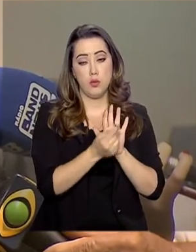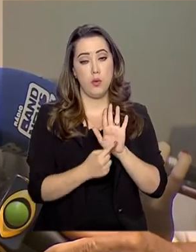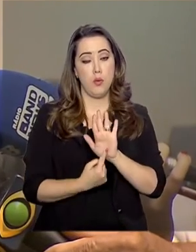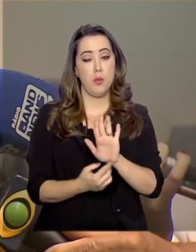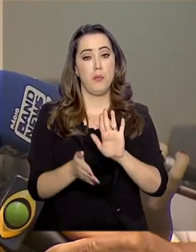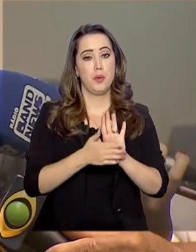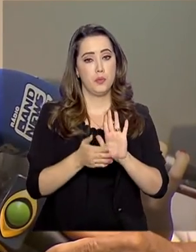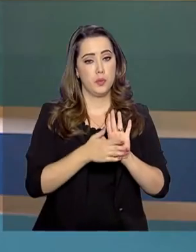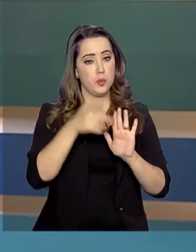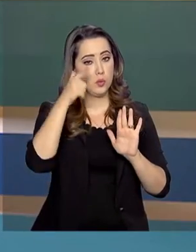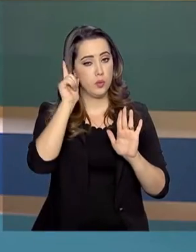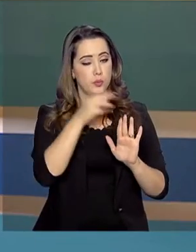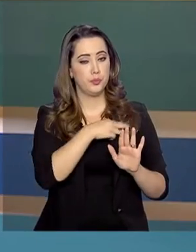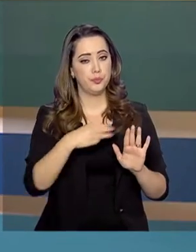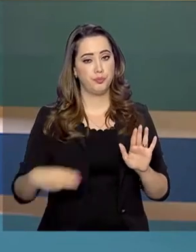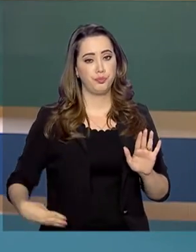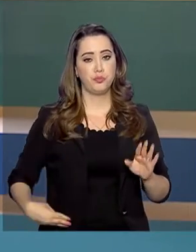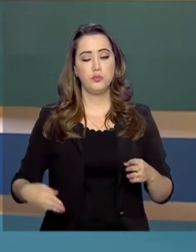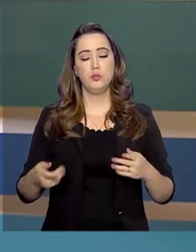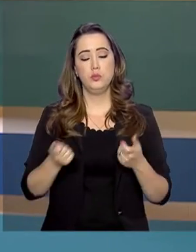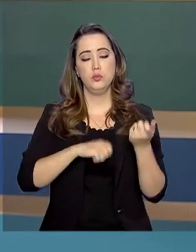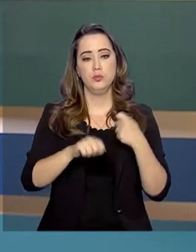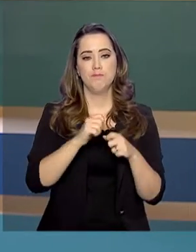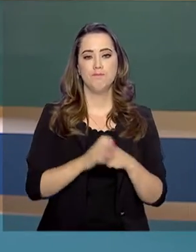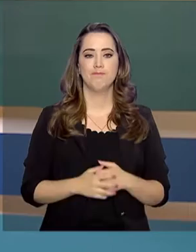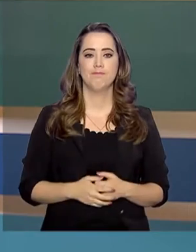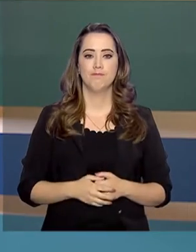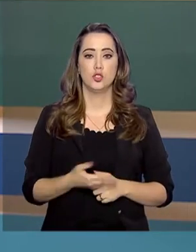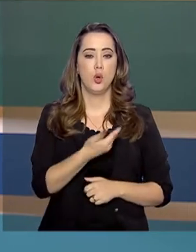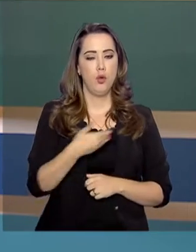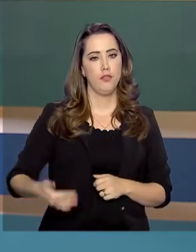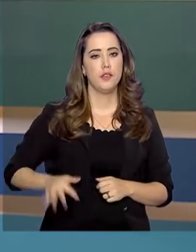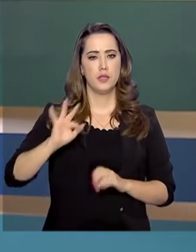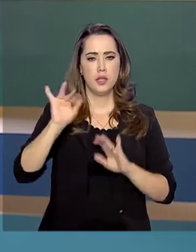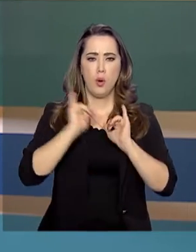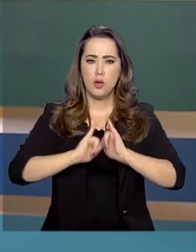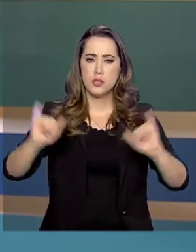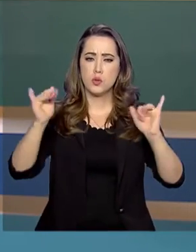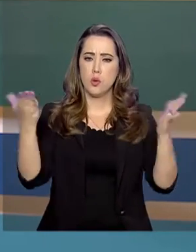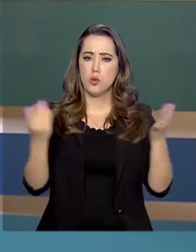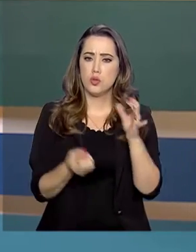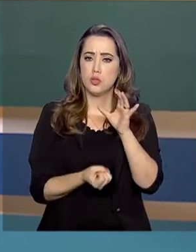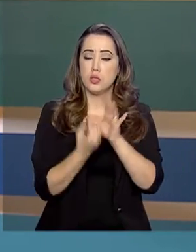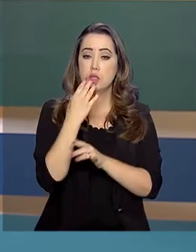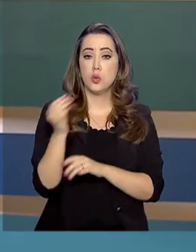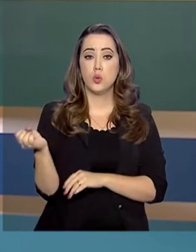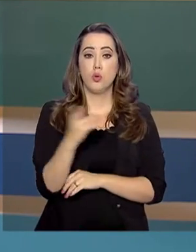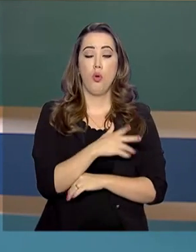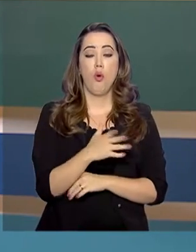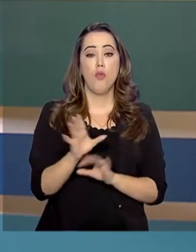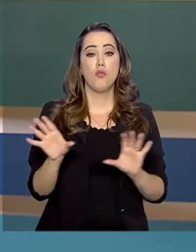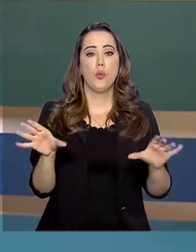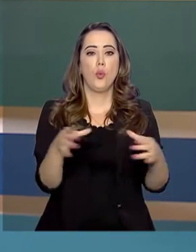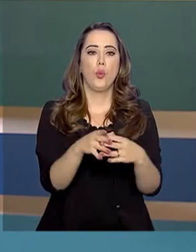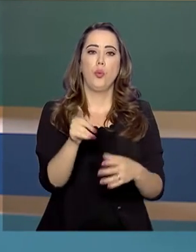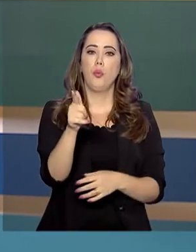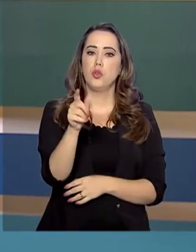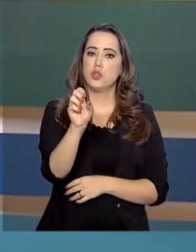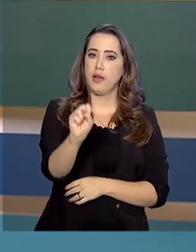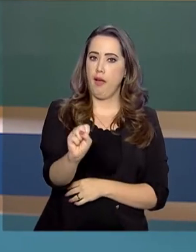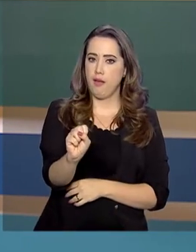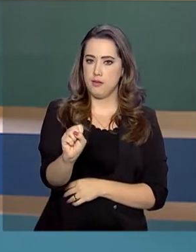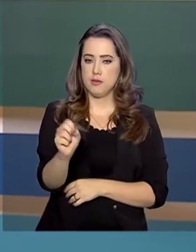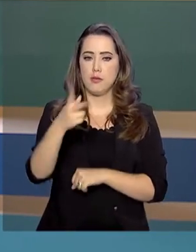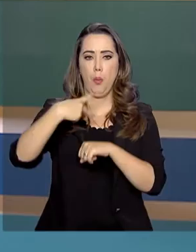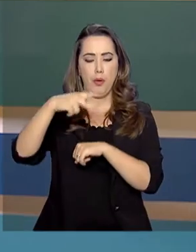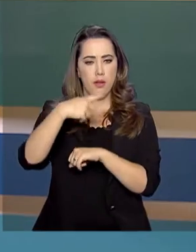Economia. O governo federal lançou hoje um programa que institui o novo mercado de gás natural no país. Ele